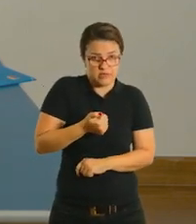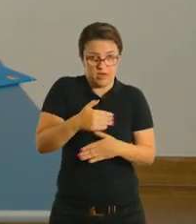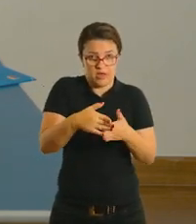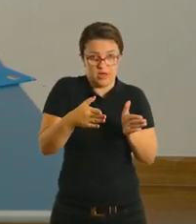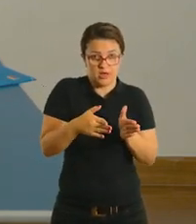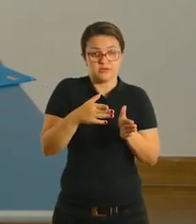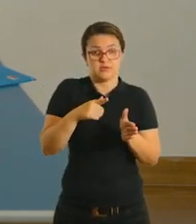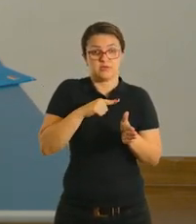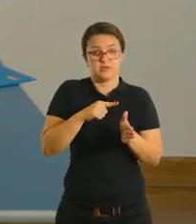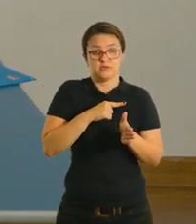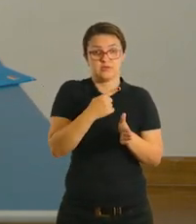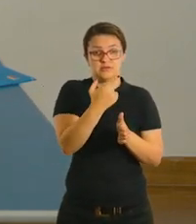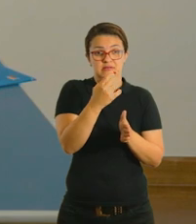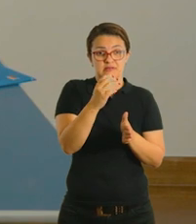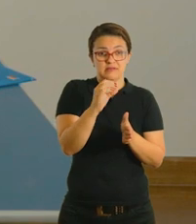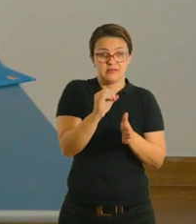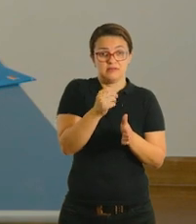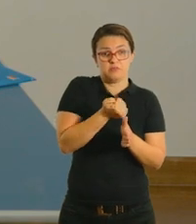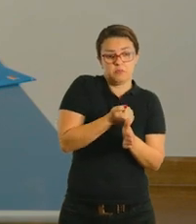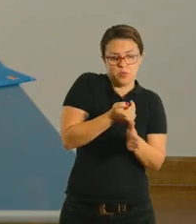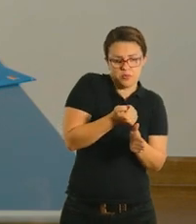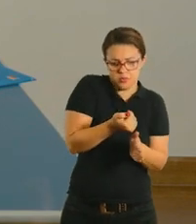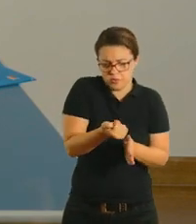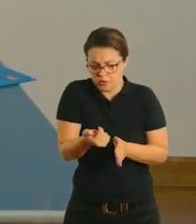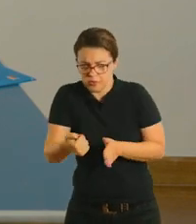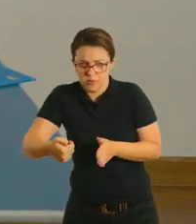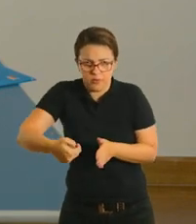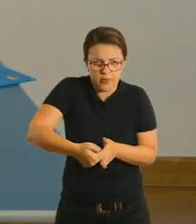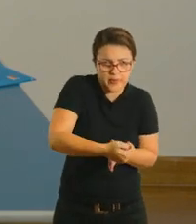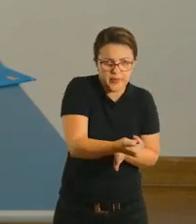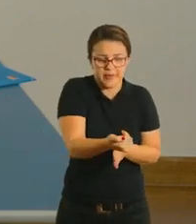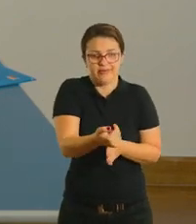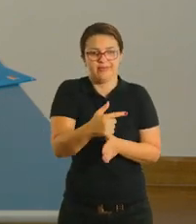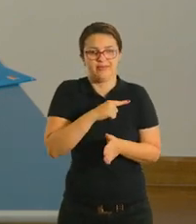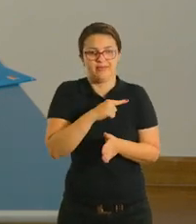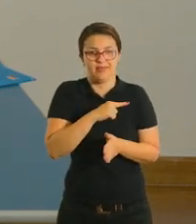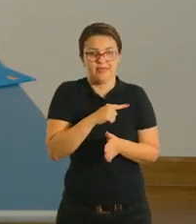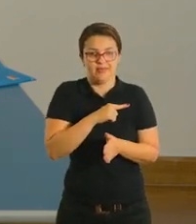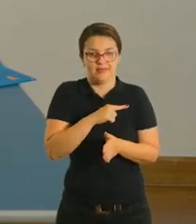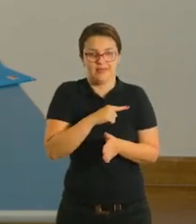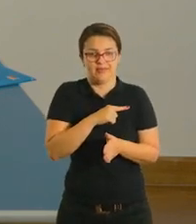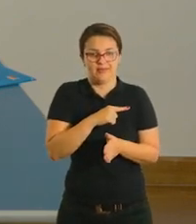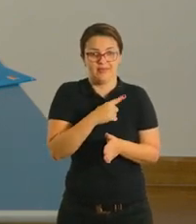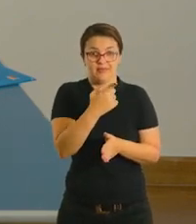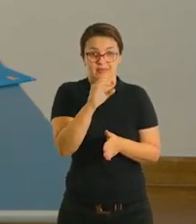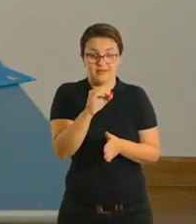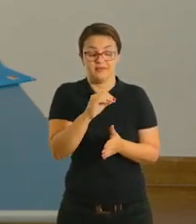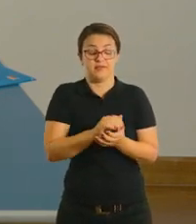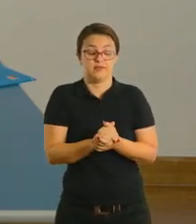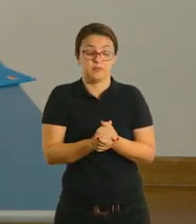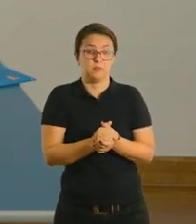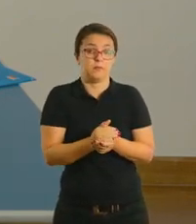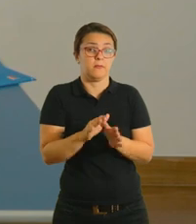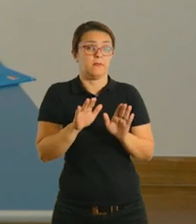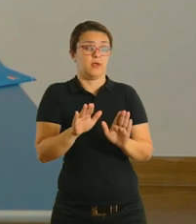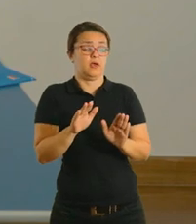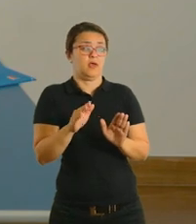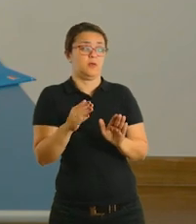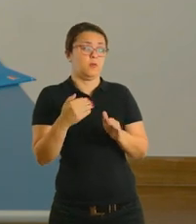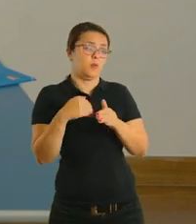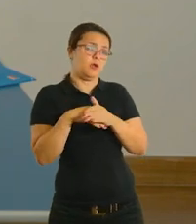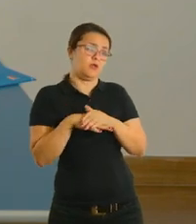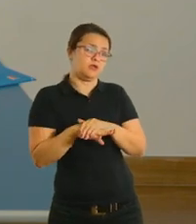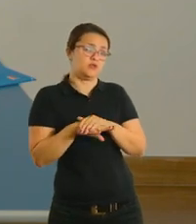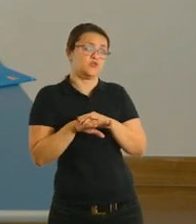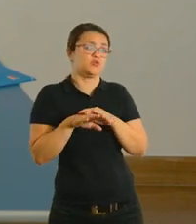bolinhas de gude. Todo dia ele brinca com essas dez bolinhas de gude. Só que na hora de guardar essas bolinhas, o Vinícius